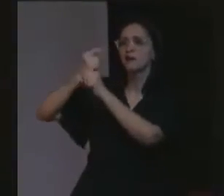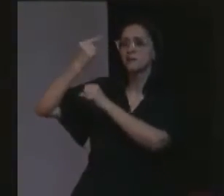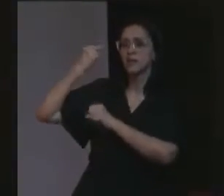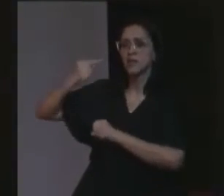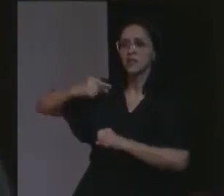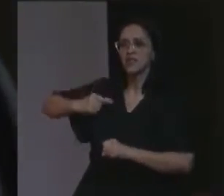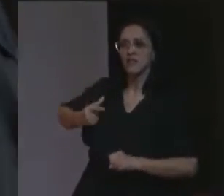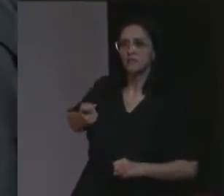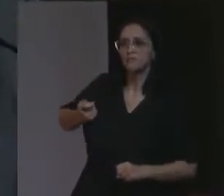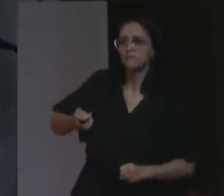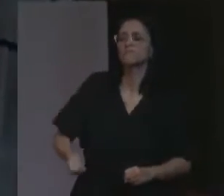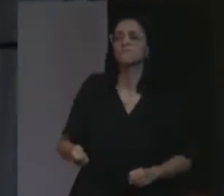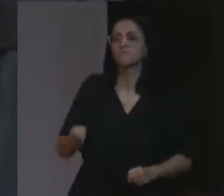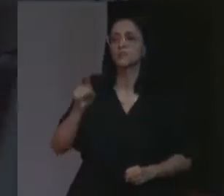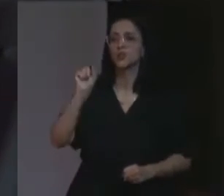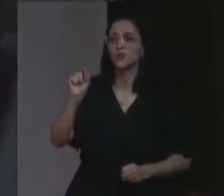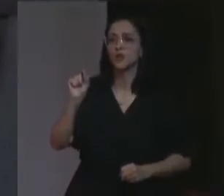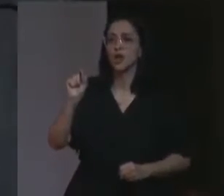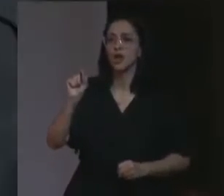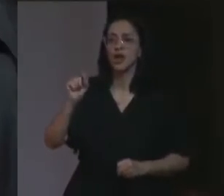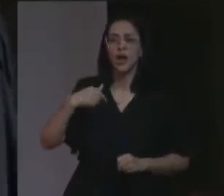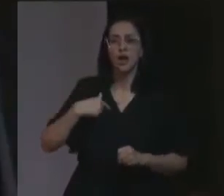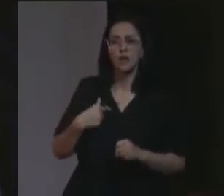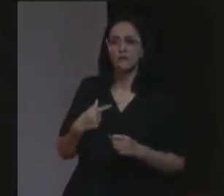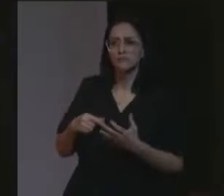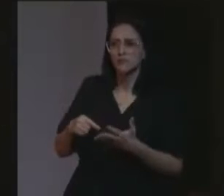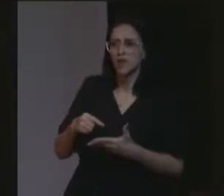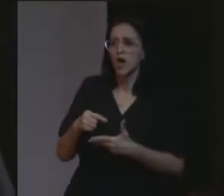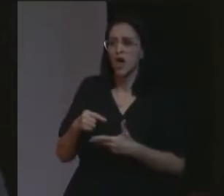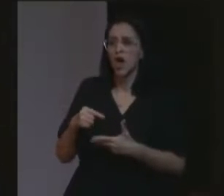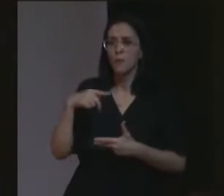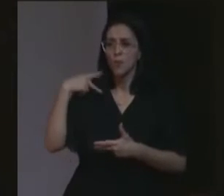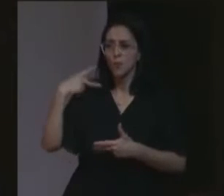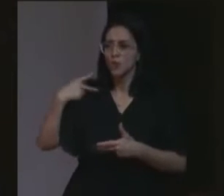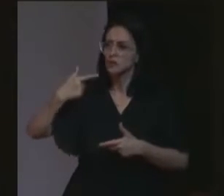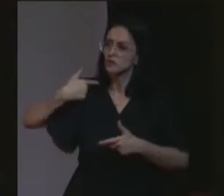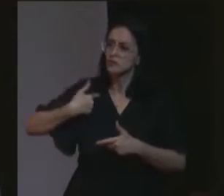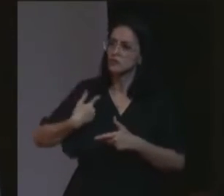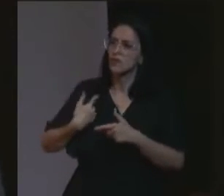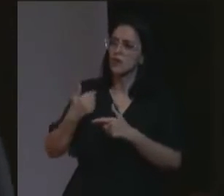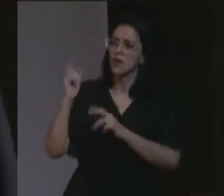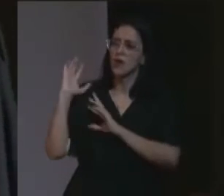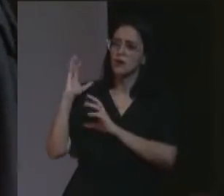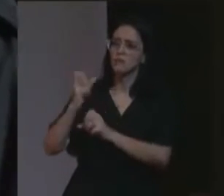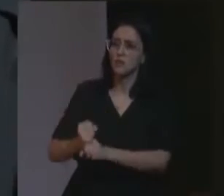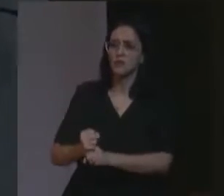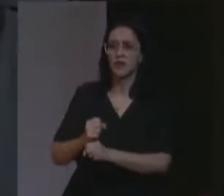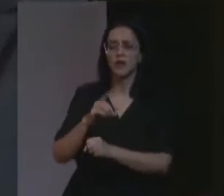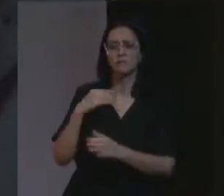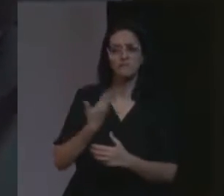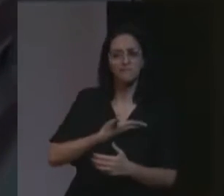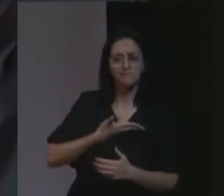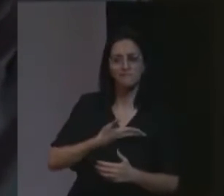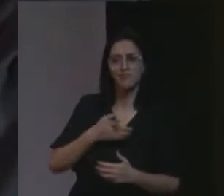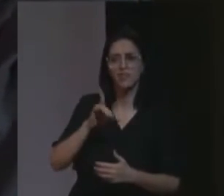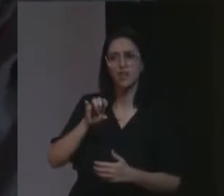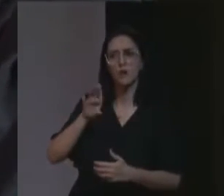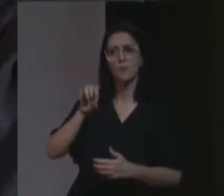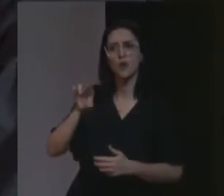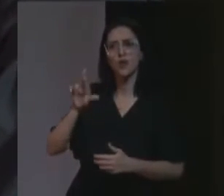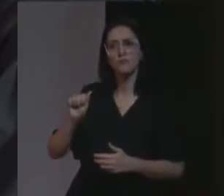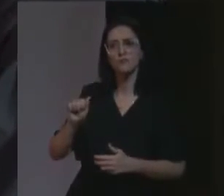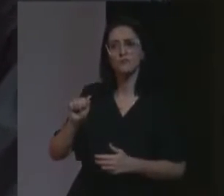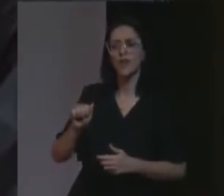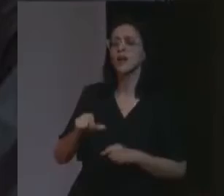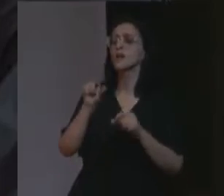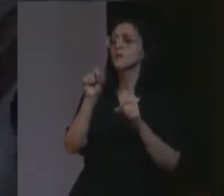condenação por genocídio, o procurador da República, colega da doutora Débora Duprá, que atuou no caso, Luciano Maris